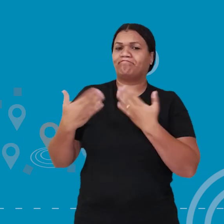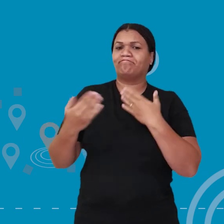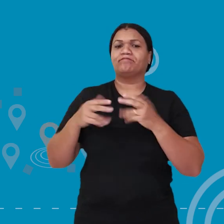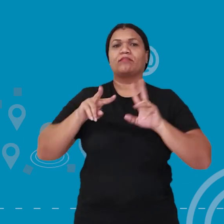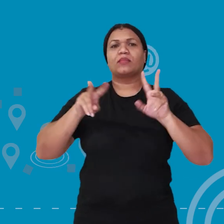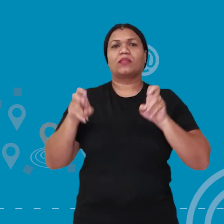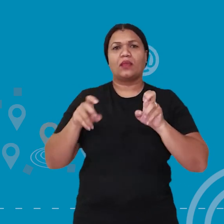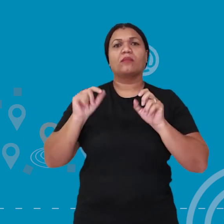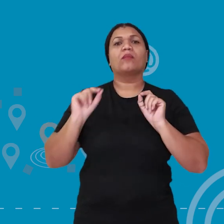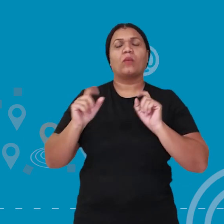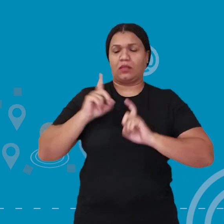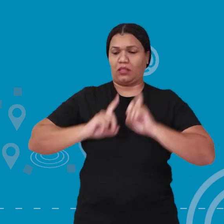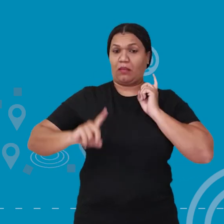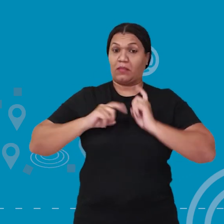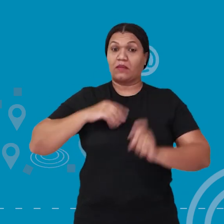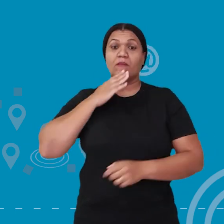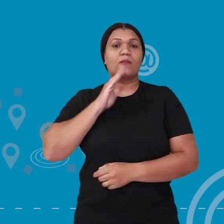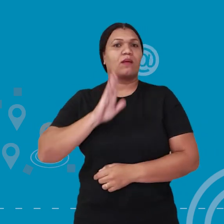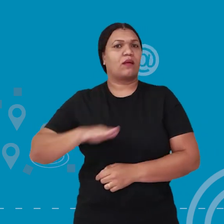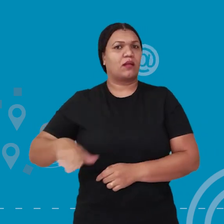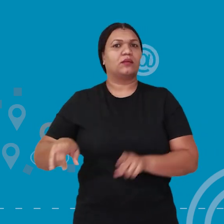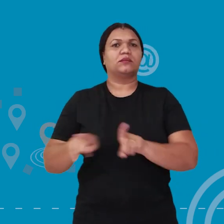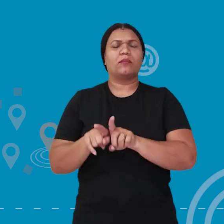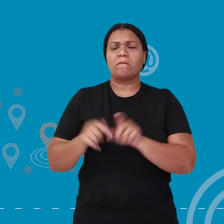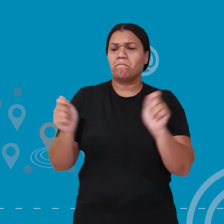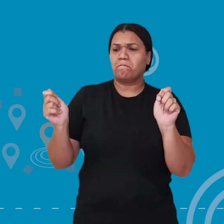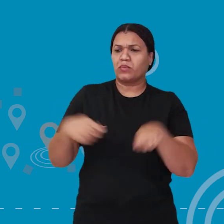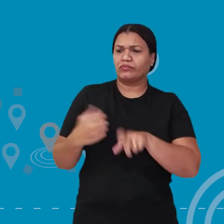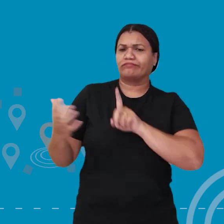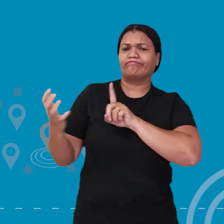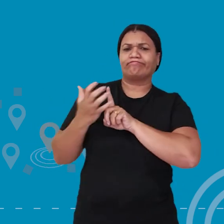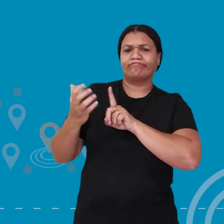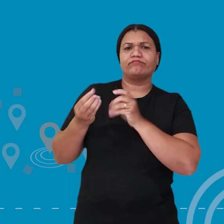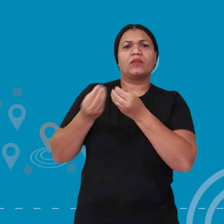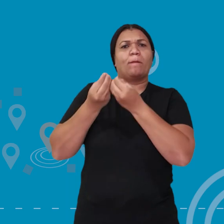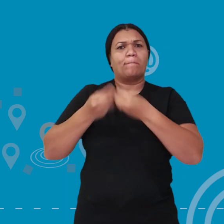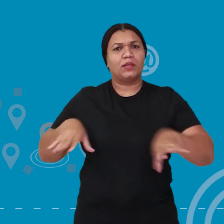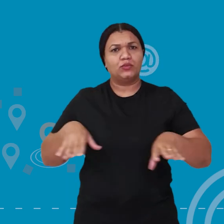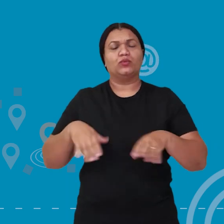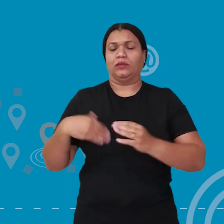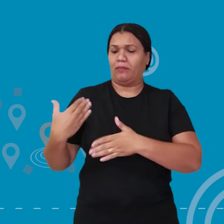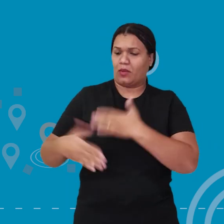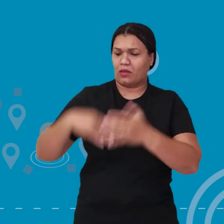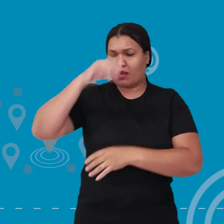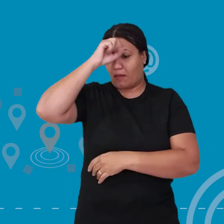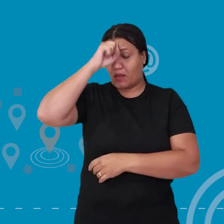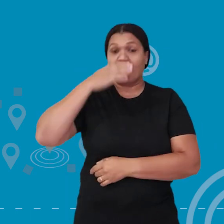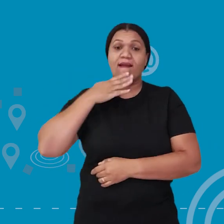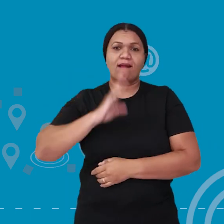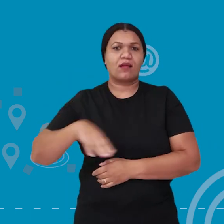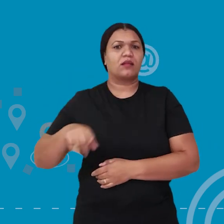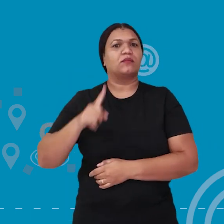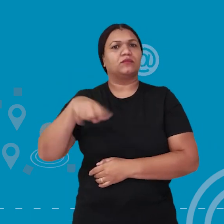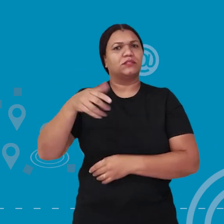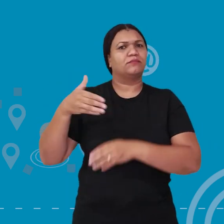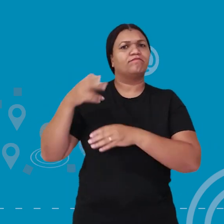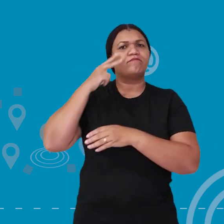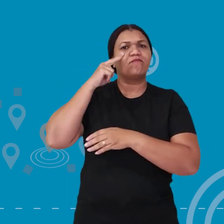conversar conosco sobre a depressão infantil e os possíveis impactos no processo de aprendizagem das crianças,